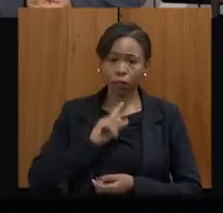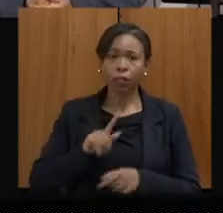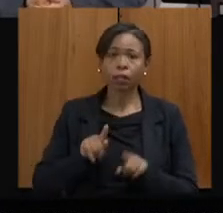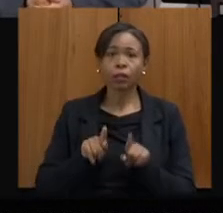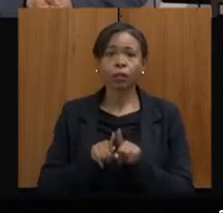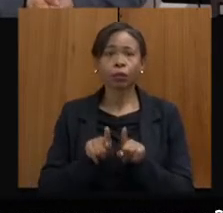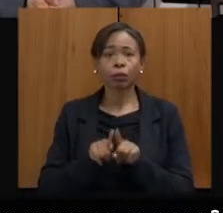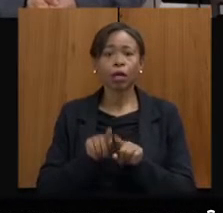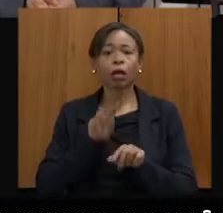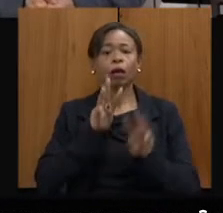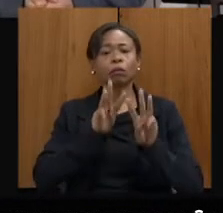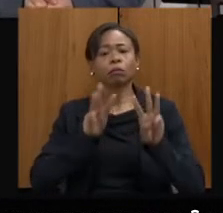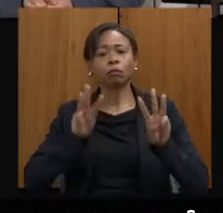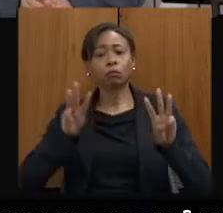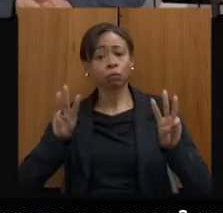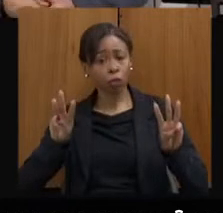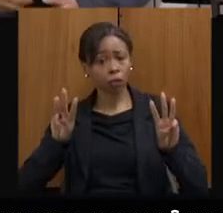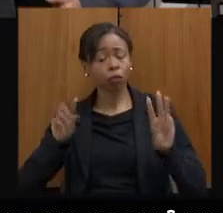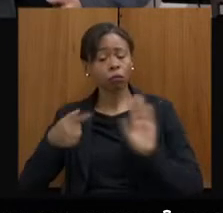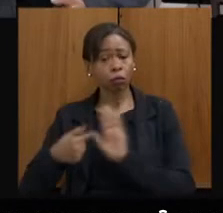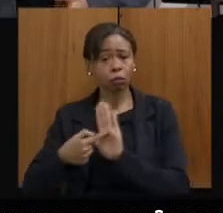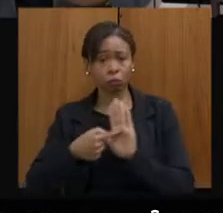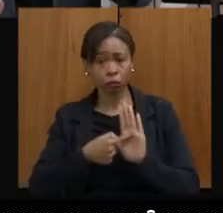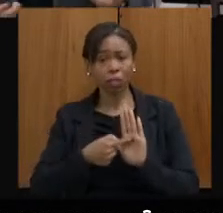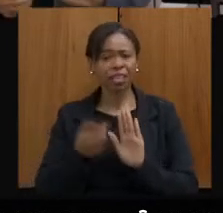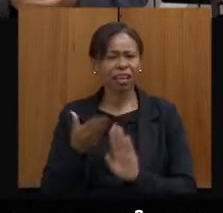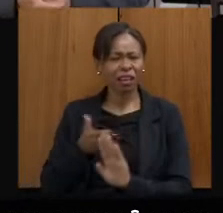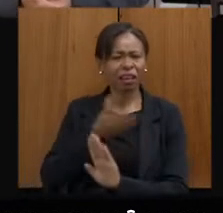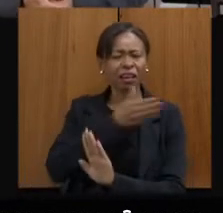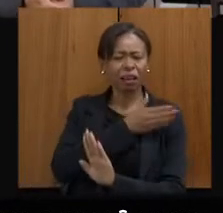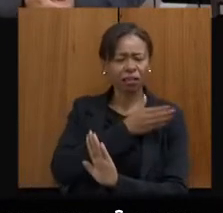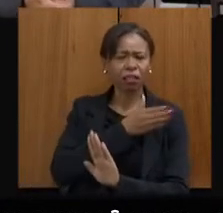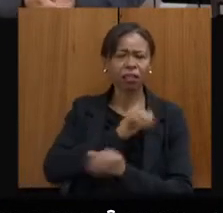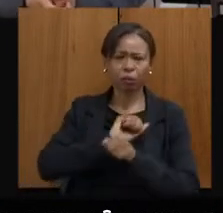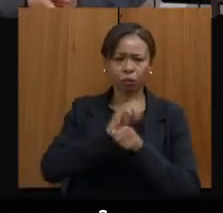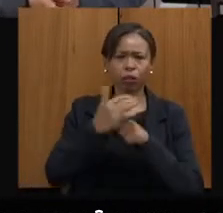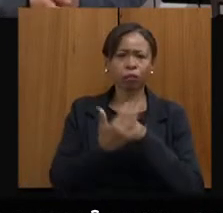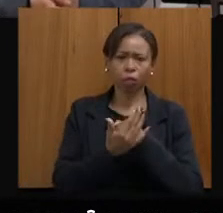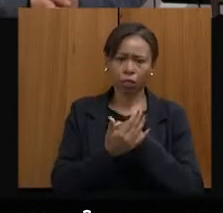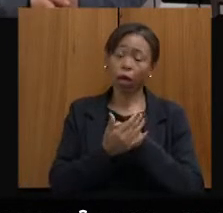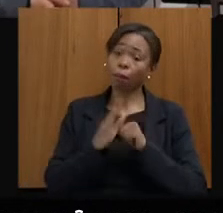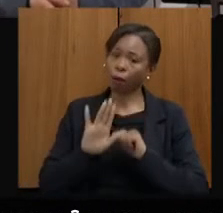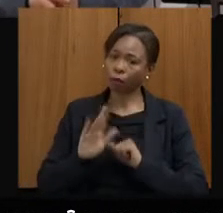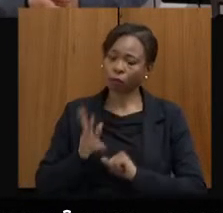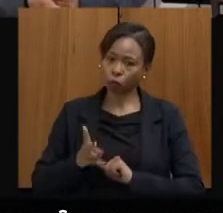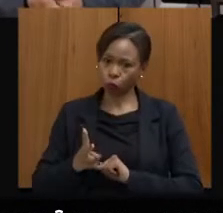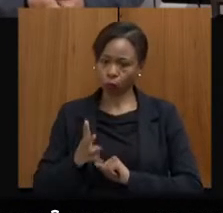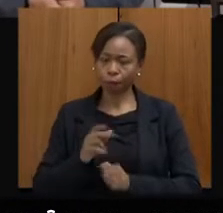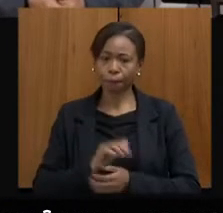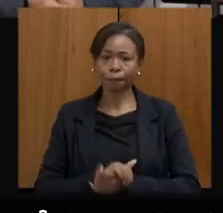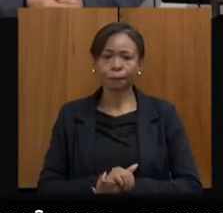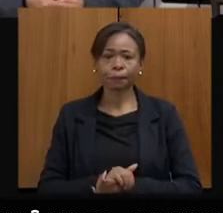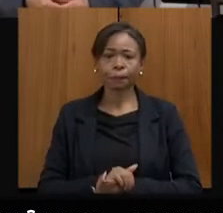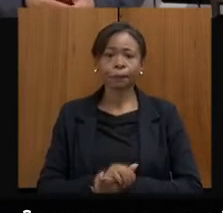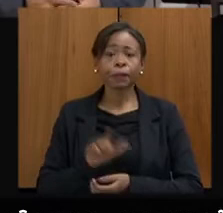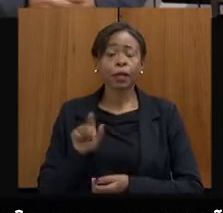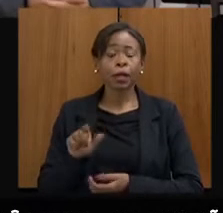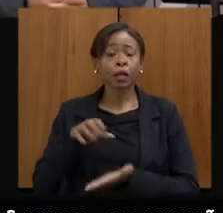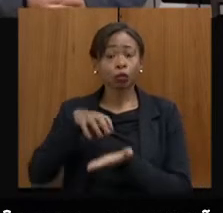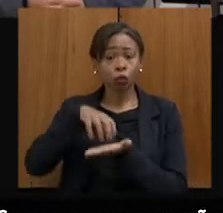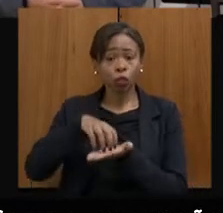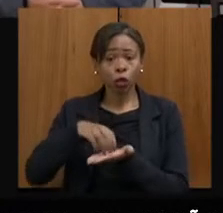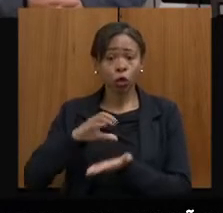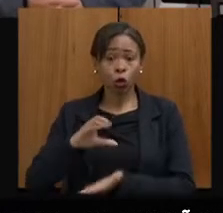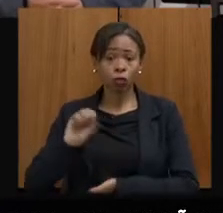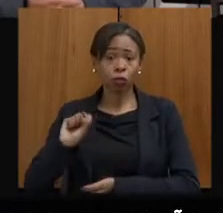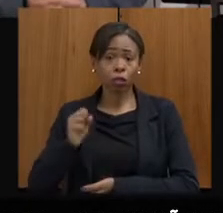do Palácio em sua companhia, que nasceu na pandemia, e nós continuaremos com o projeto. A captação da Fundação Clóvis Salgado tem, com